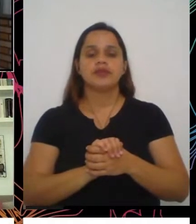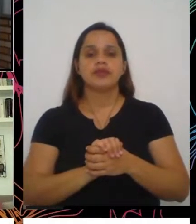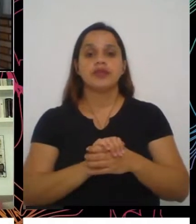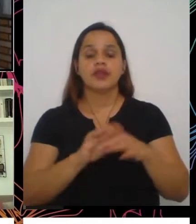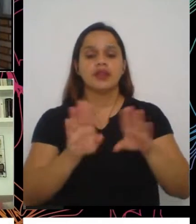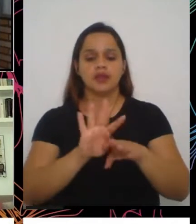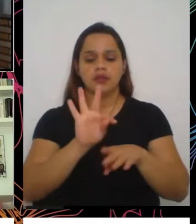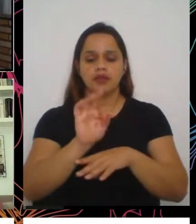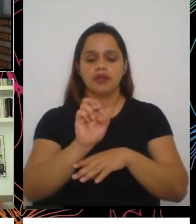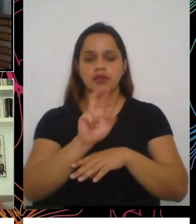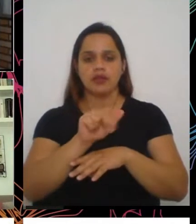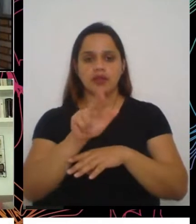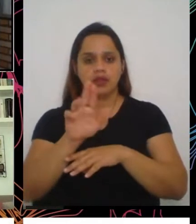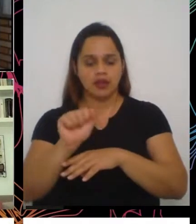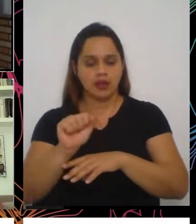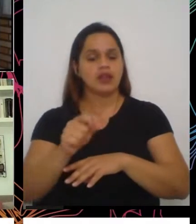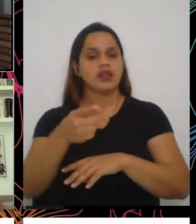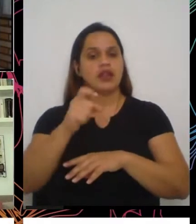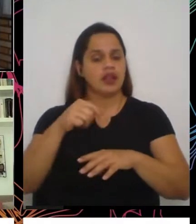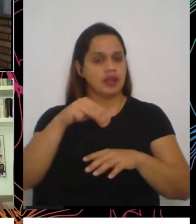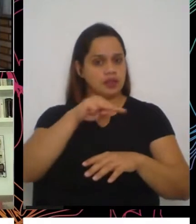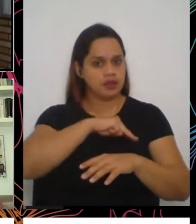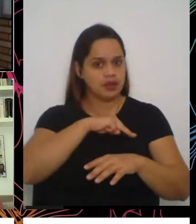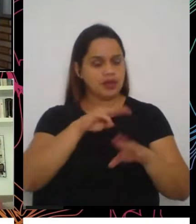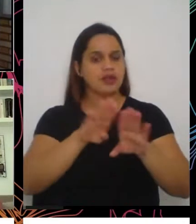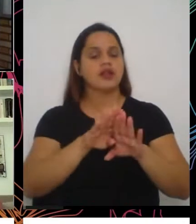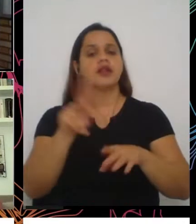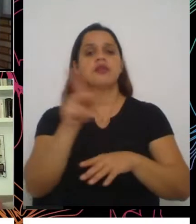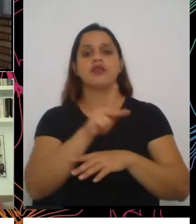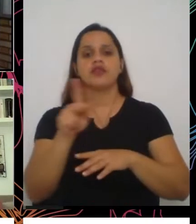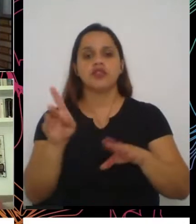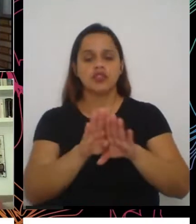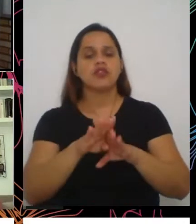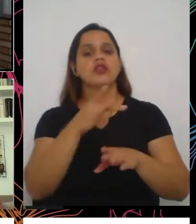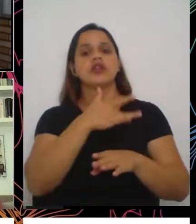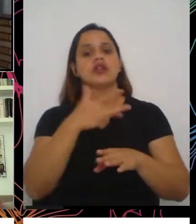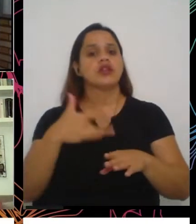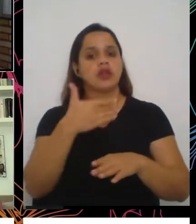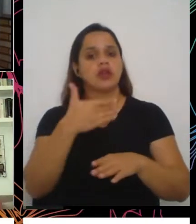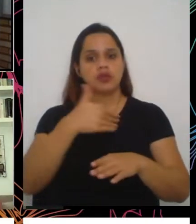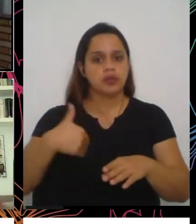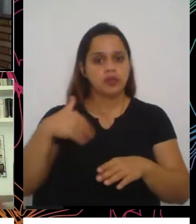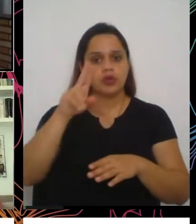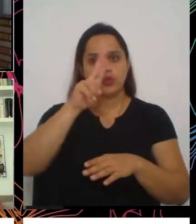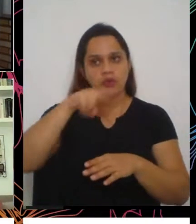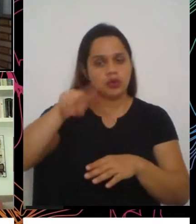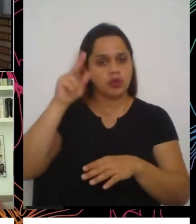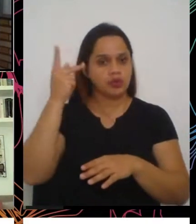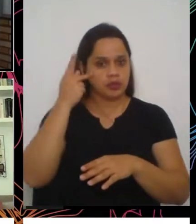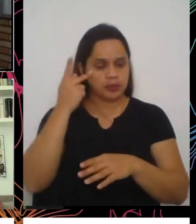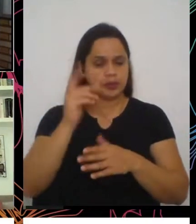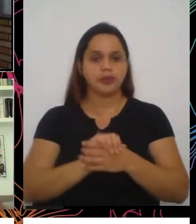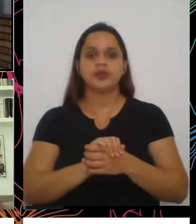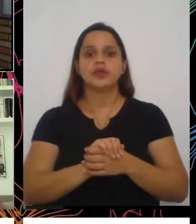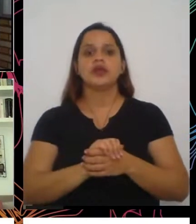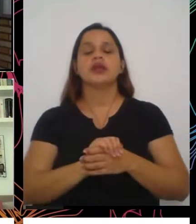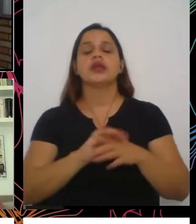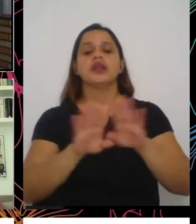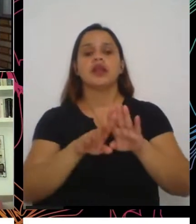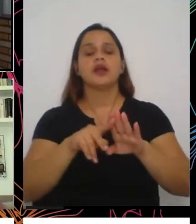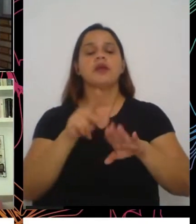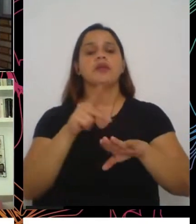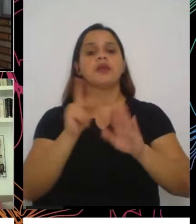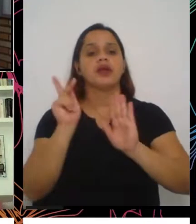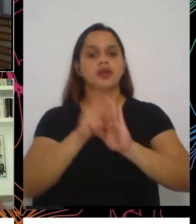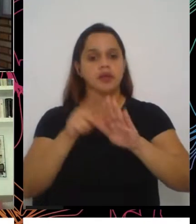professora visitante da Faculdade de Saúde Pública da Universidade de São Paulo e também do Programa de Pós-Graduação em Políticas